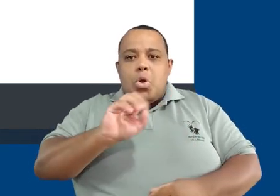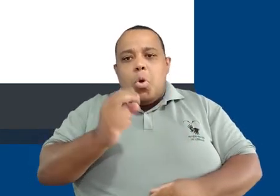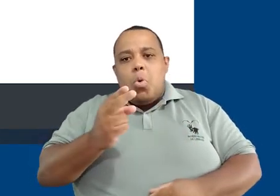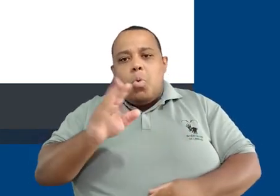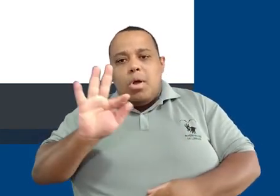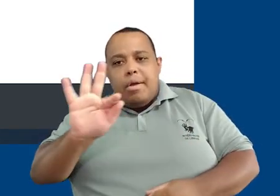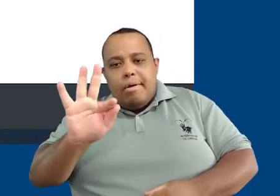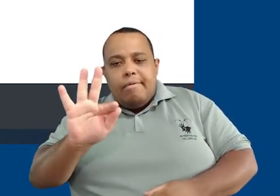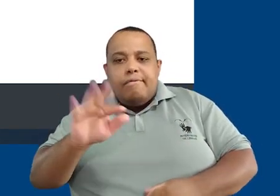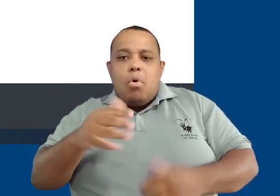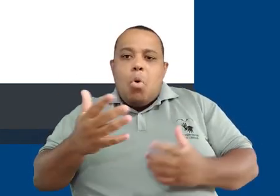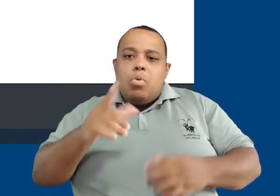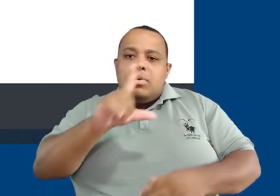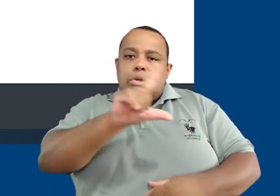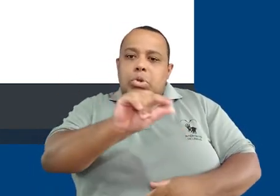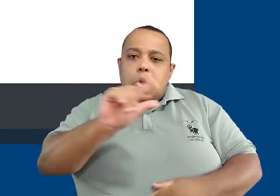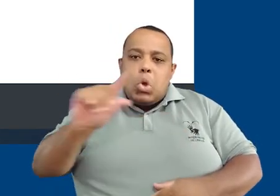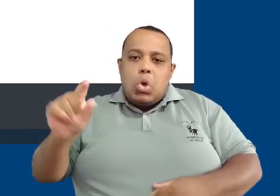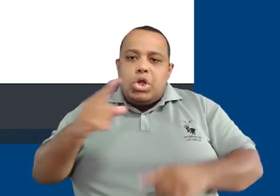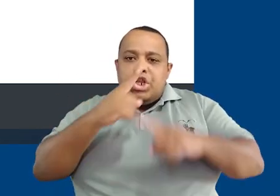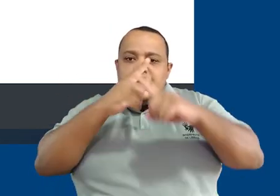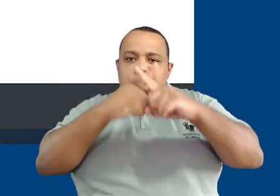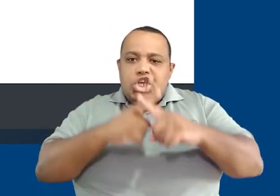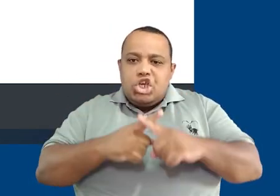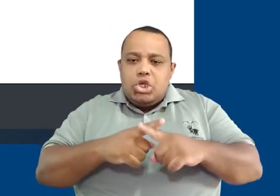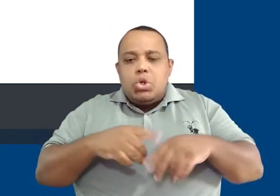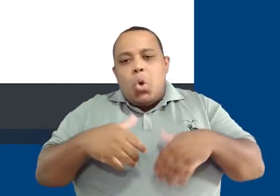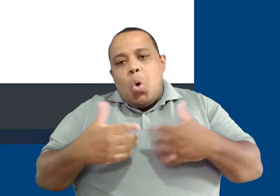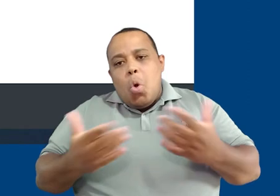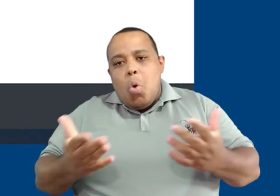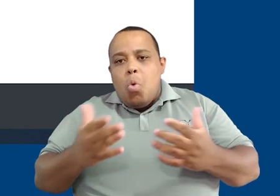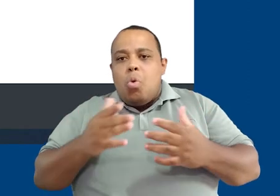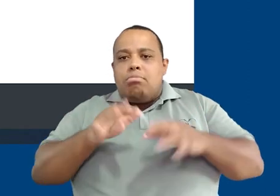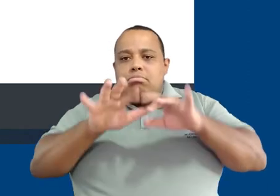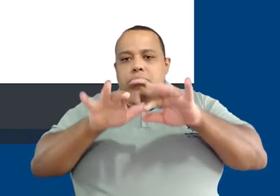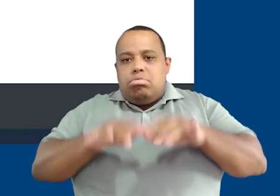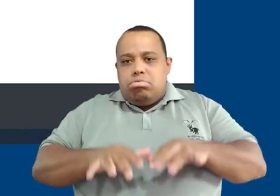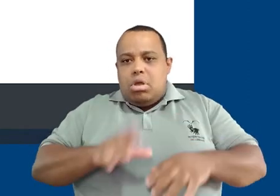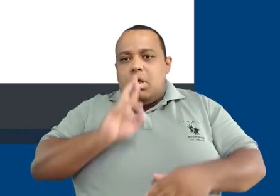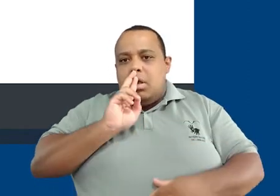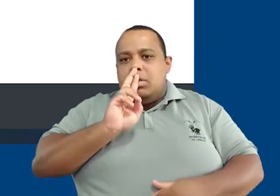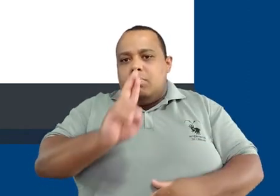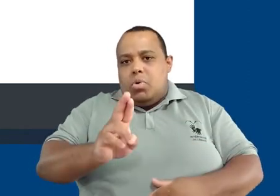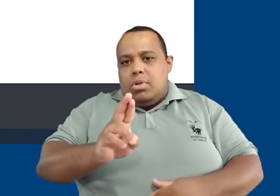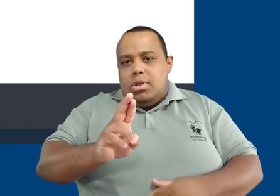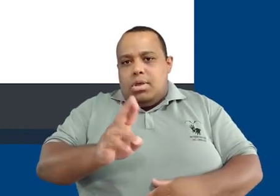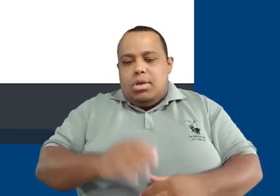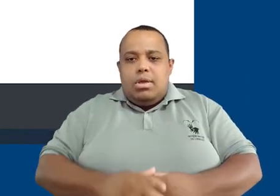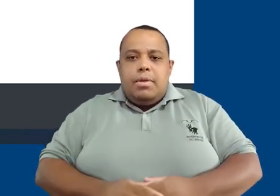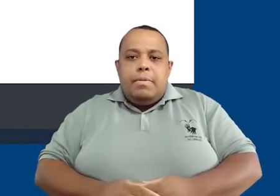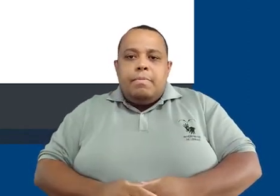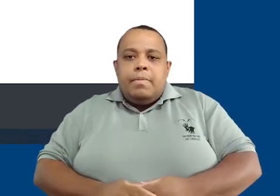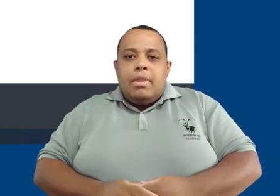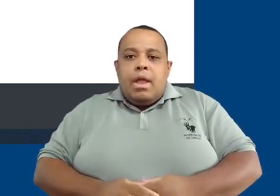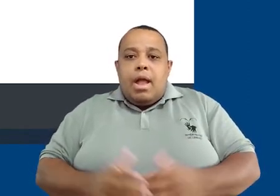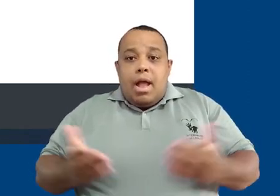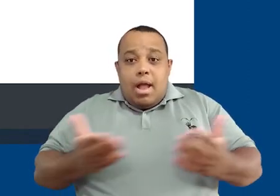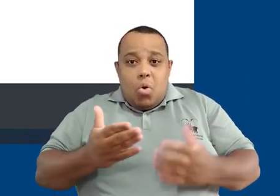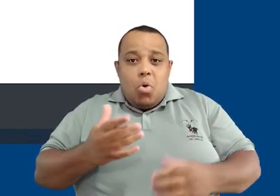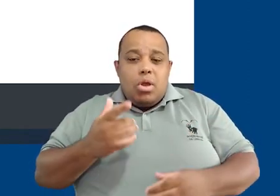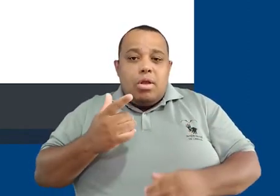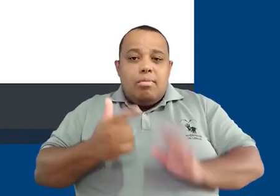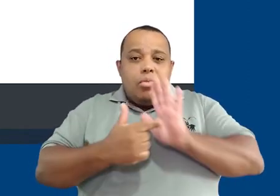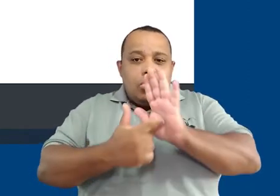escolha e questões de redação. Seriam exemplos de questões possíveis na atividade questionária. Vamos agora responder as